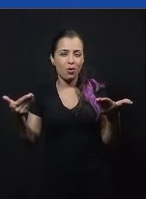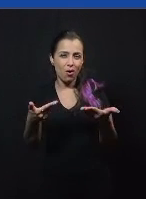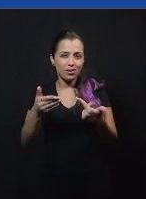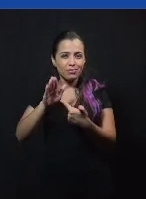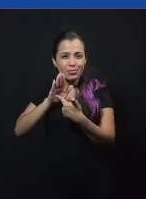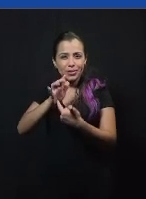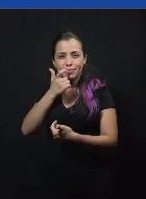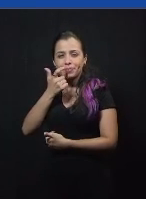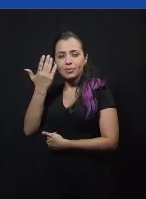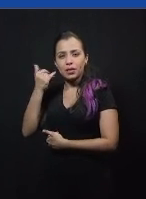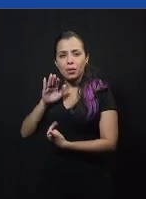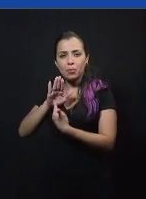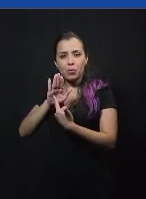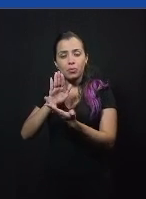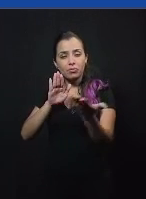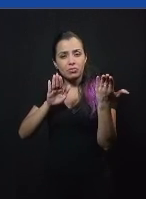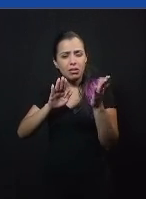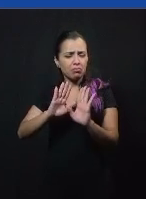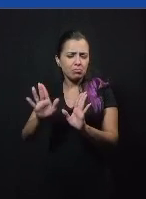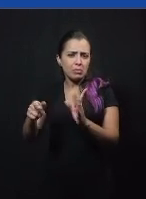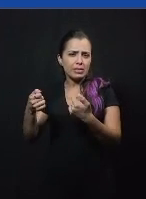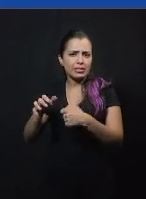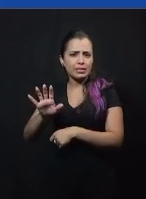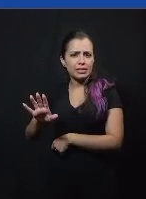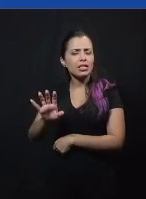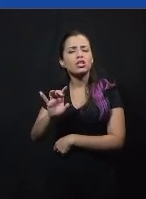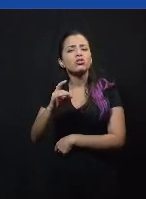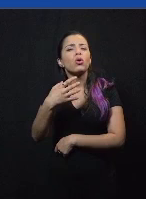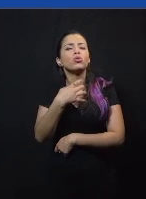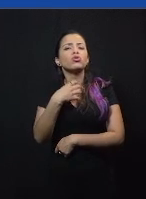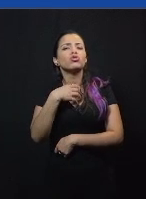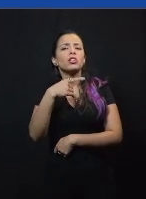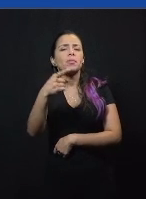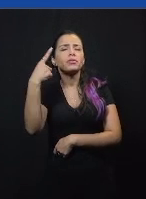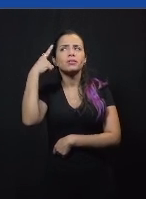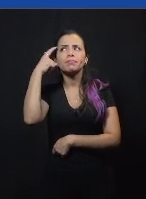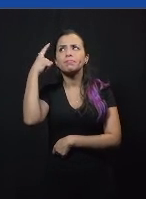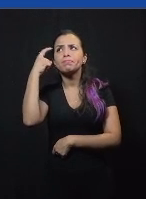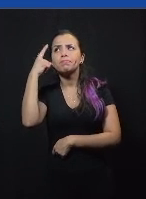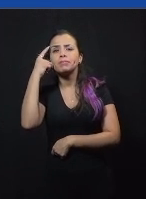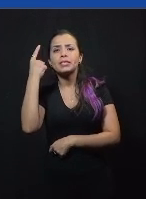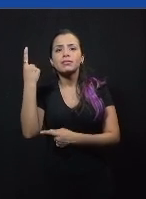como algo que enfim desafia esse senso comum